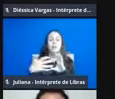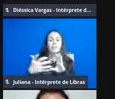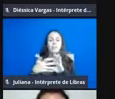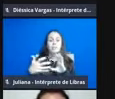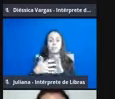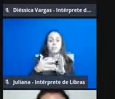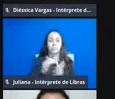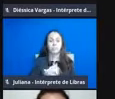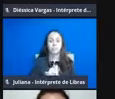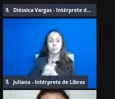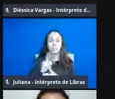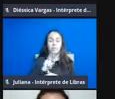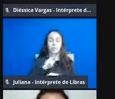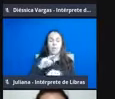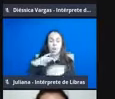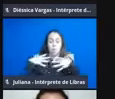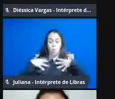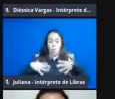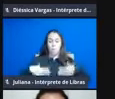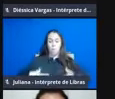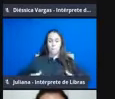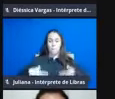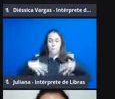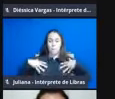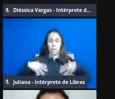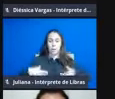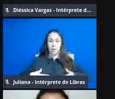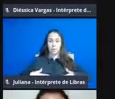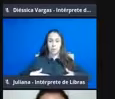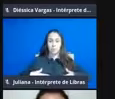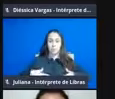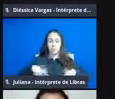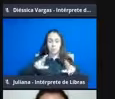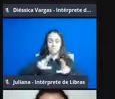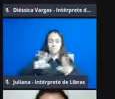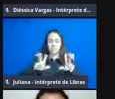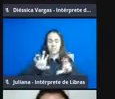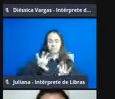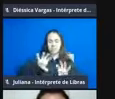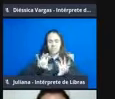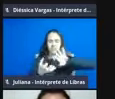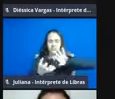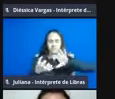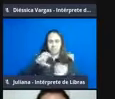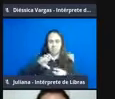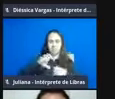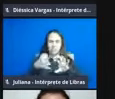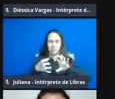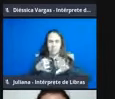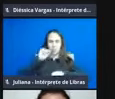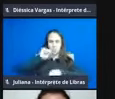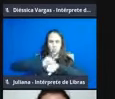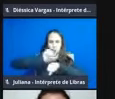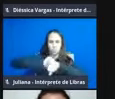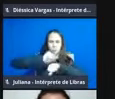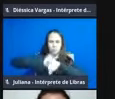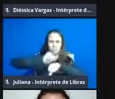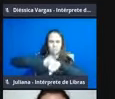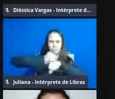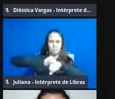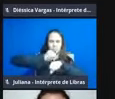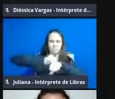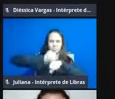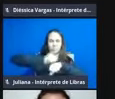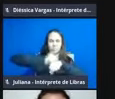eles têm um corpo altamente esclerotizado, então, eles têm um corpo bem rígido, e essa